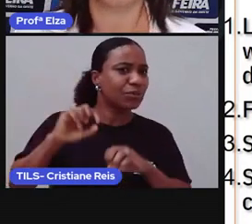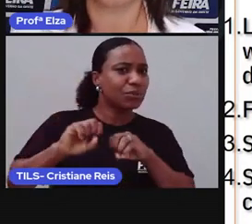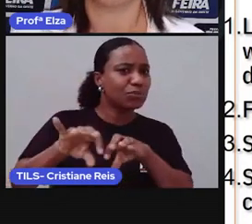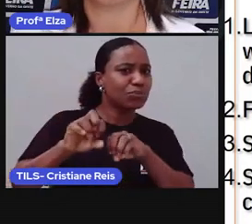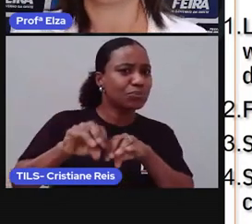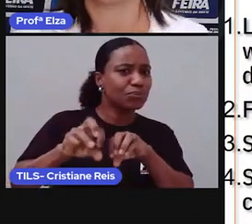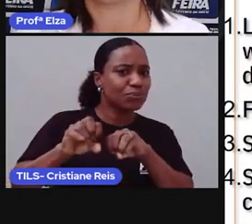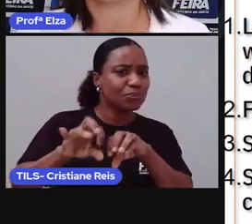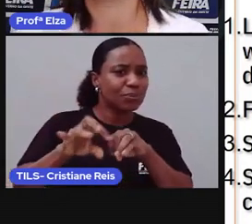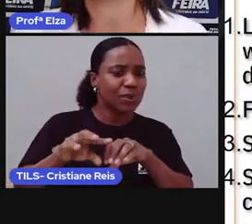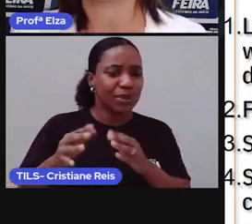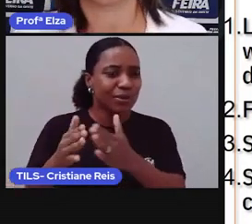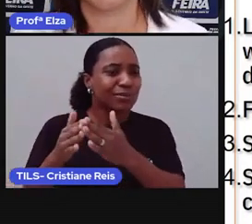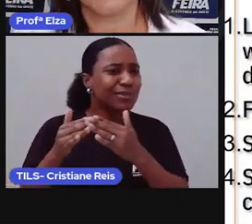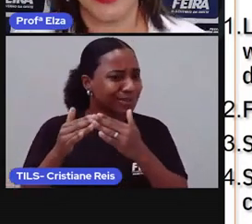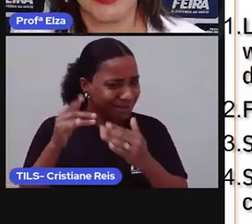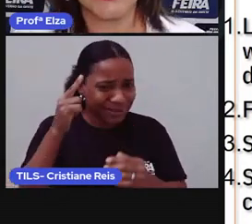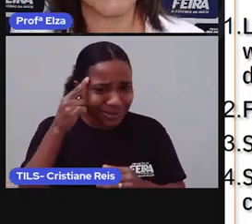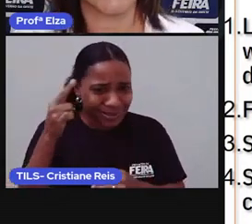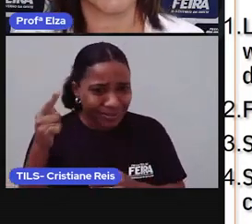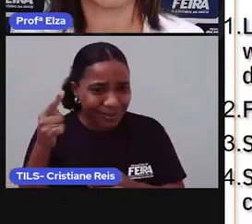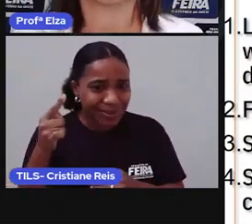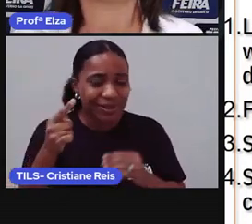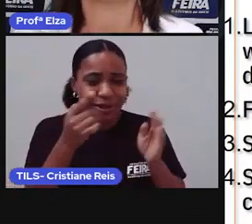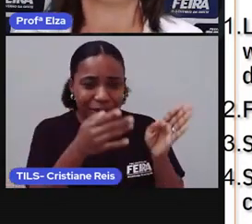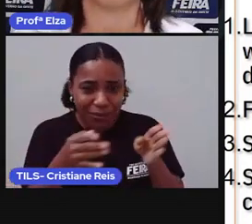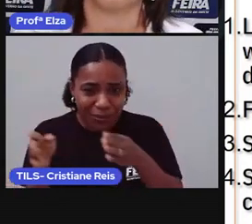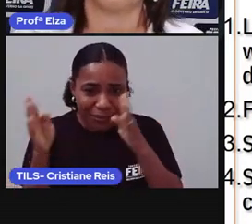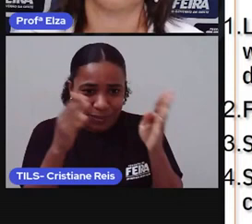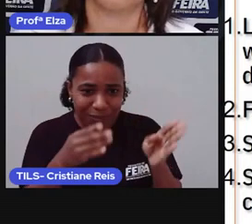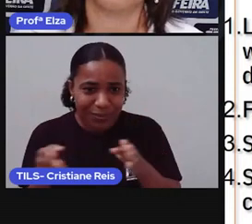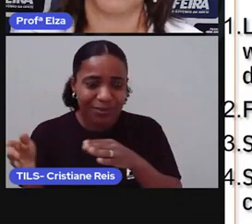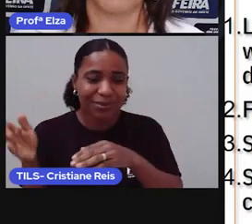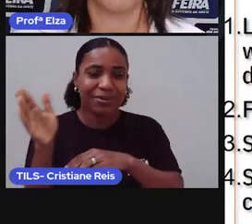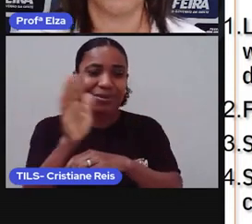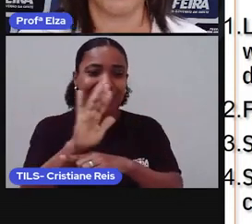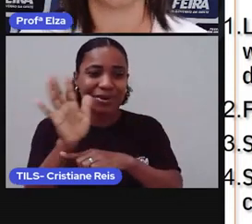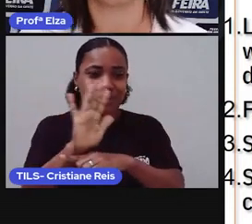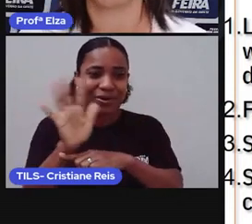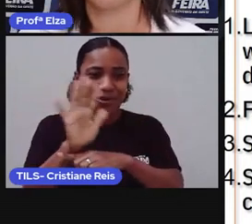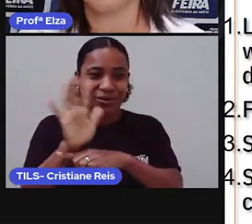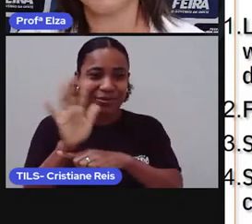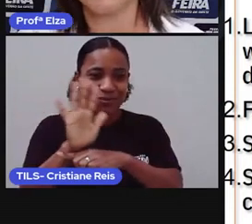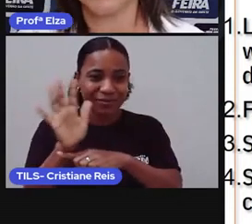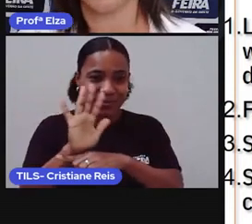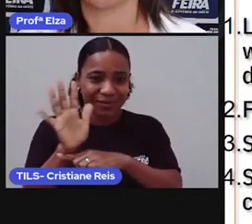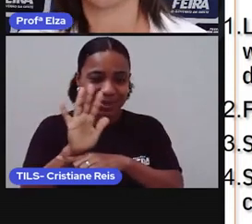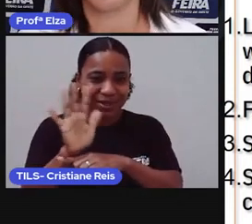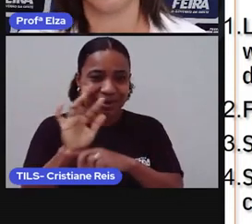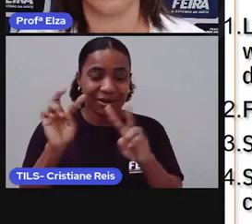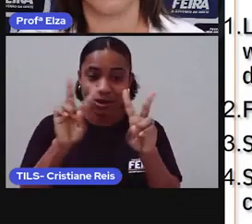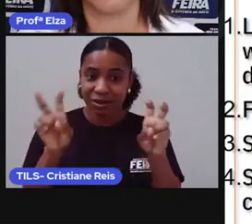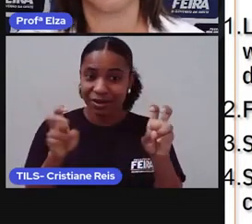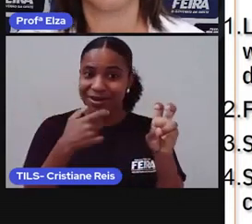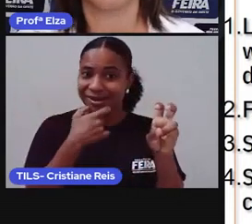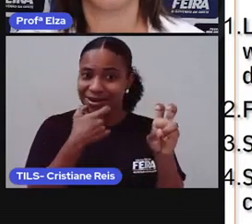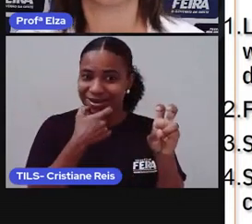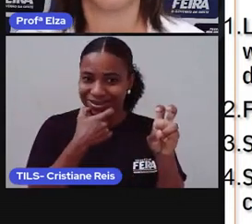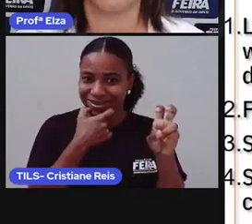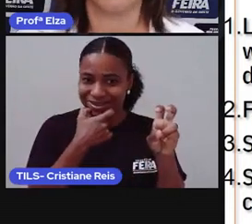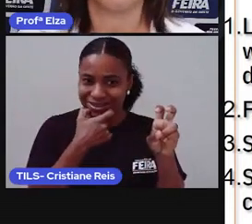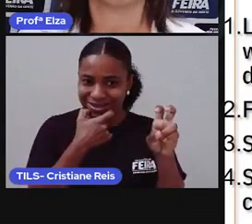onde eu pedi para que vocês assistissem um vídeo intitulado Cultures Around the World,